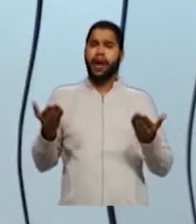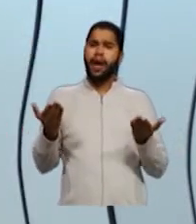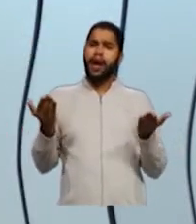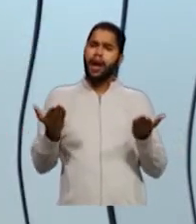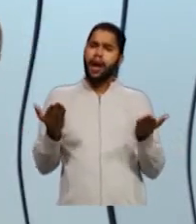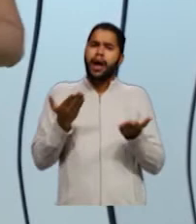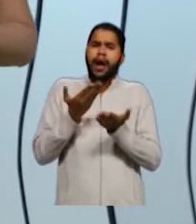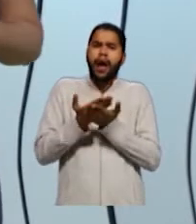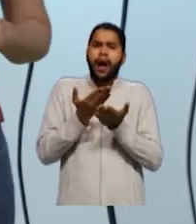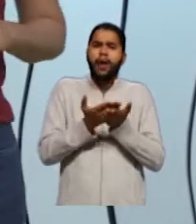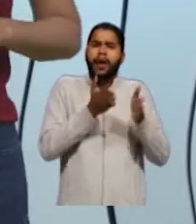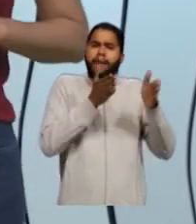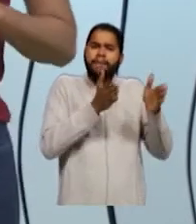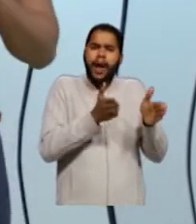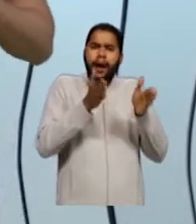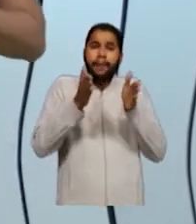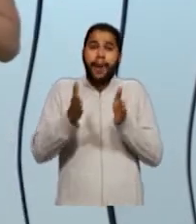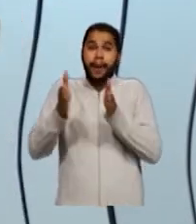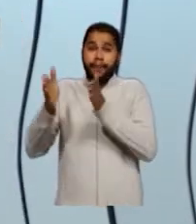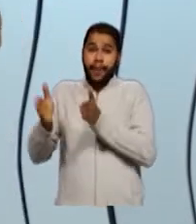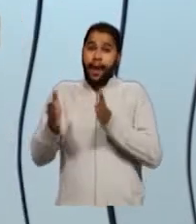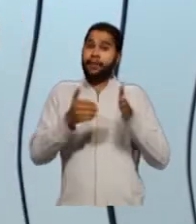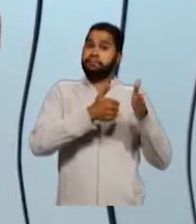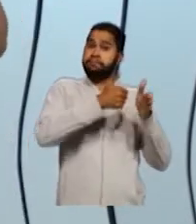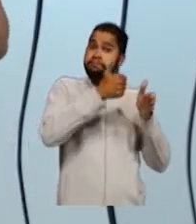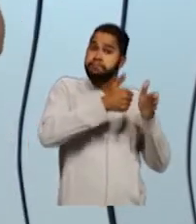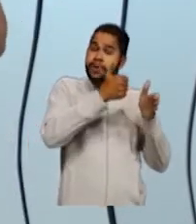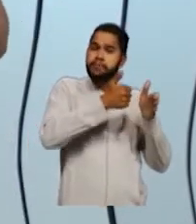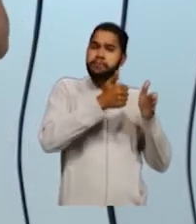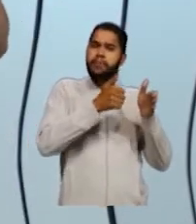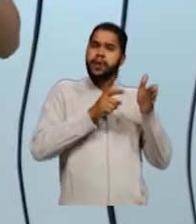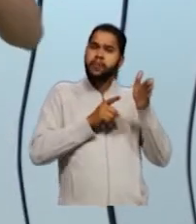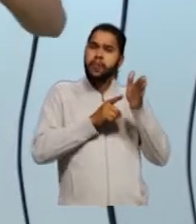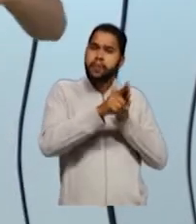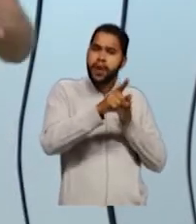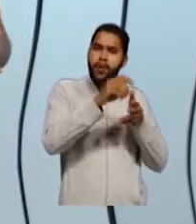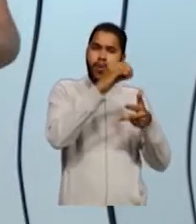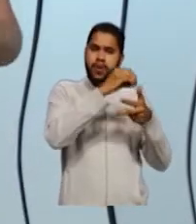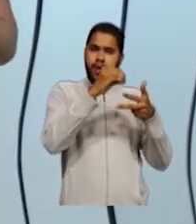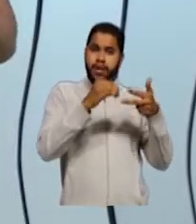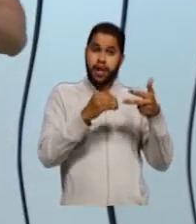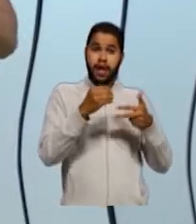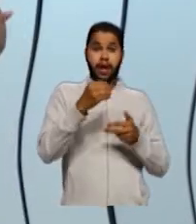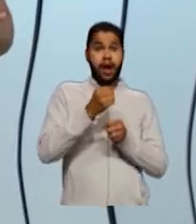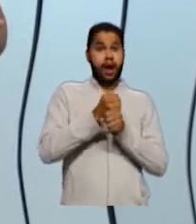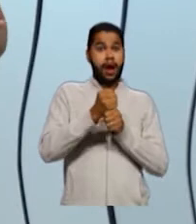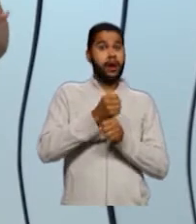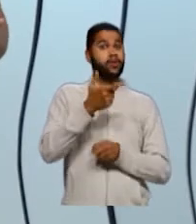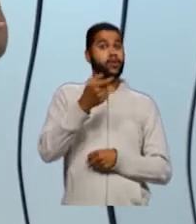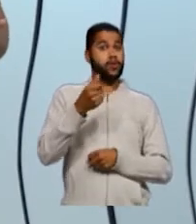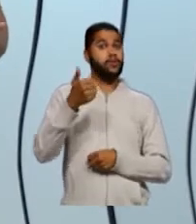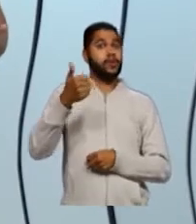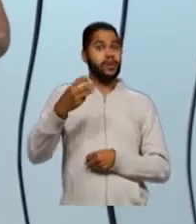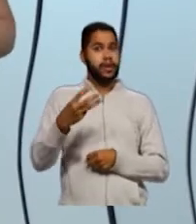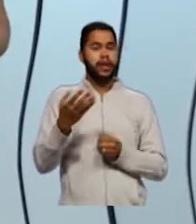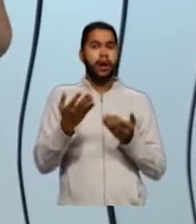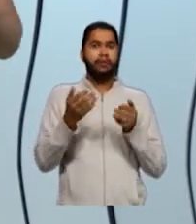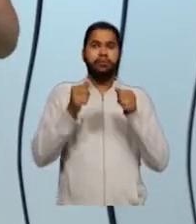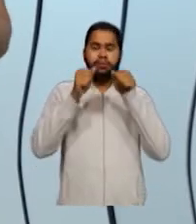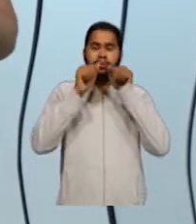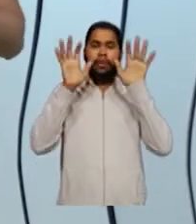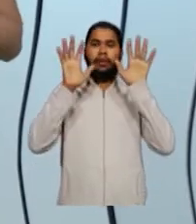apresentar em três etapas. Primeiro eu vou apresentar uma questão do Enem que caiu em 2013, que deixou muito aluno de cabelo em pé.